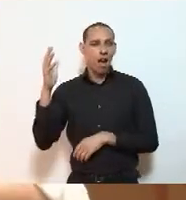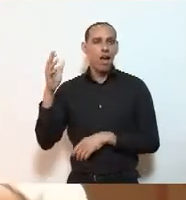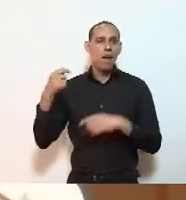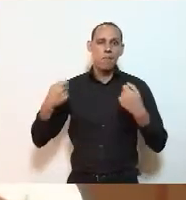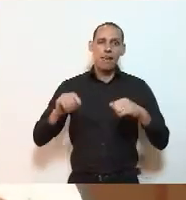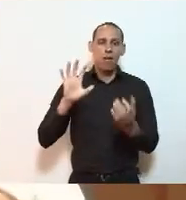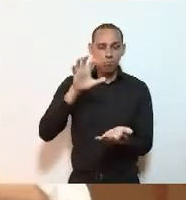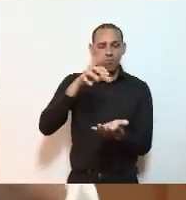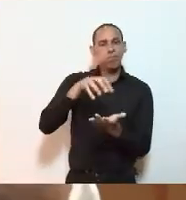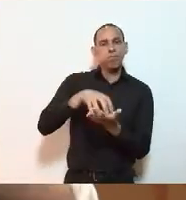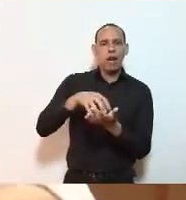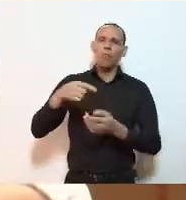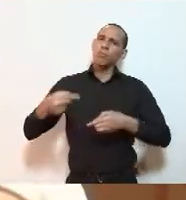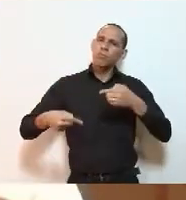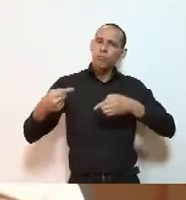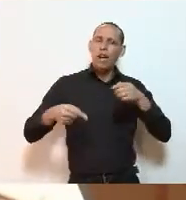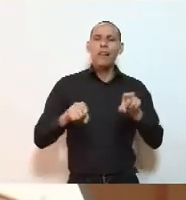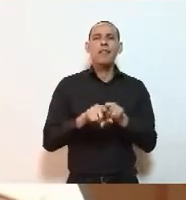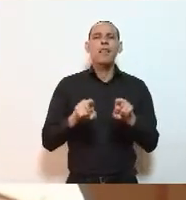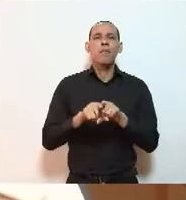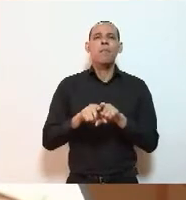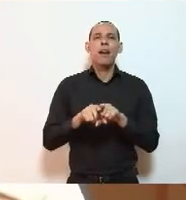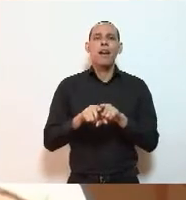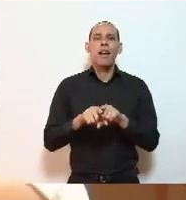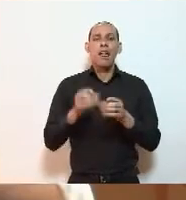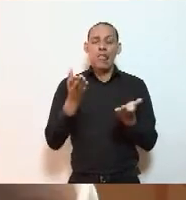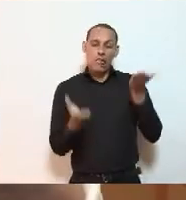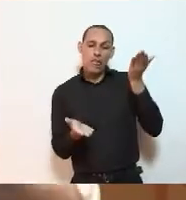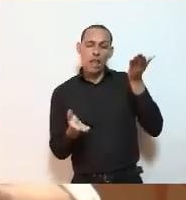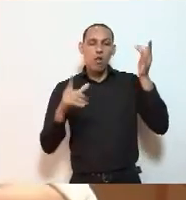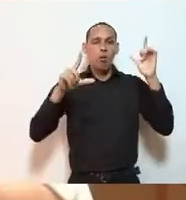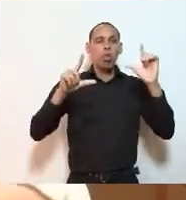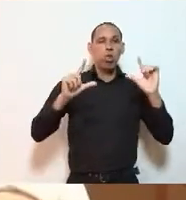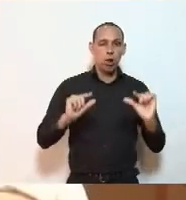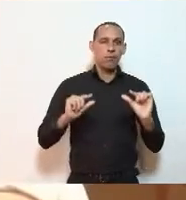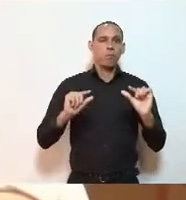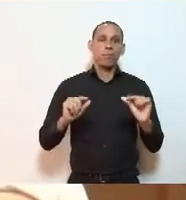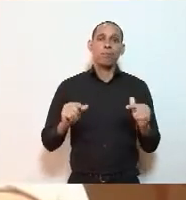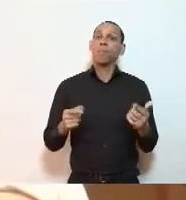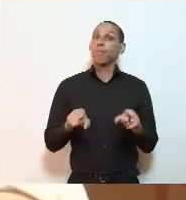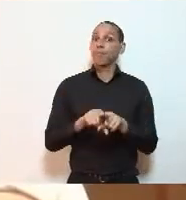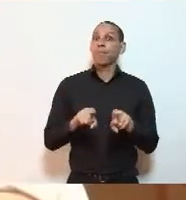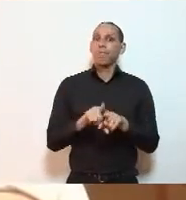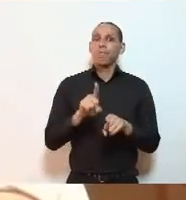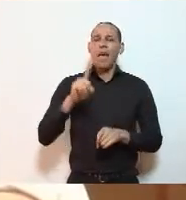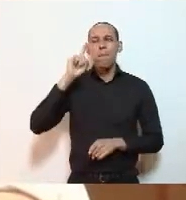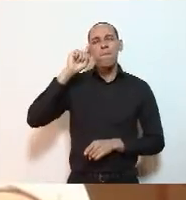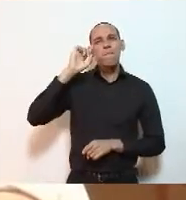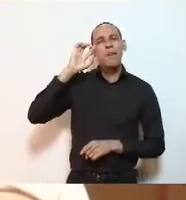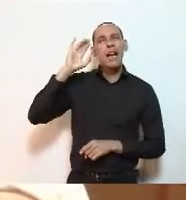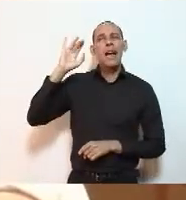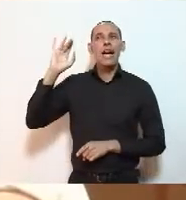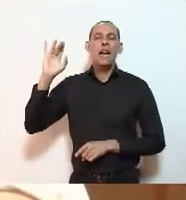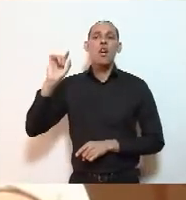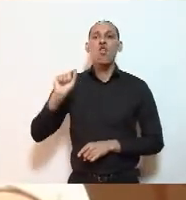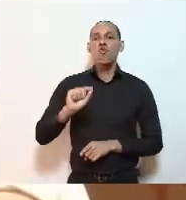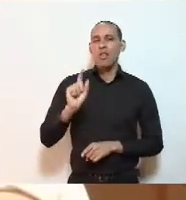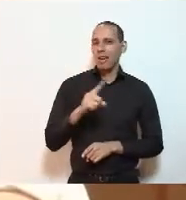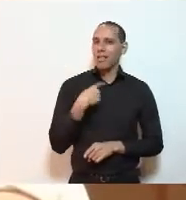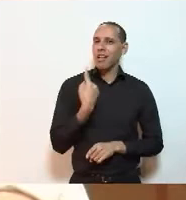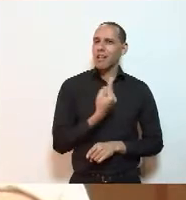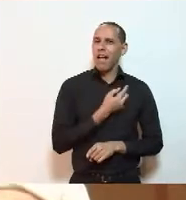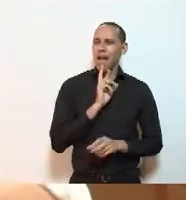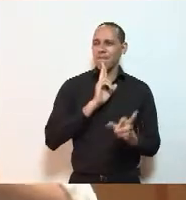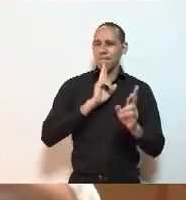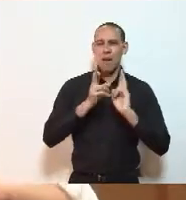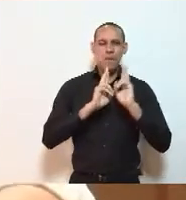centro da discussão e também a redução das desigualdades, e também se nós pensarmos a nossa capacidade de